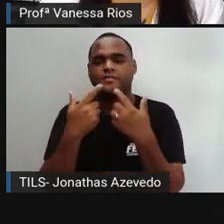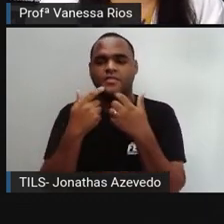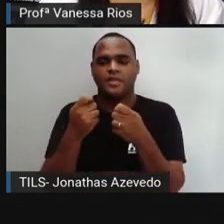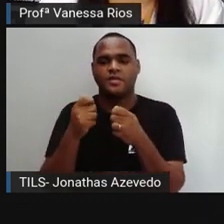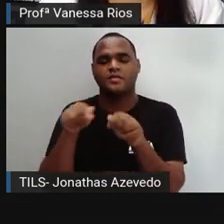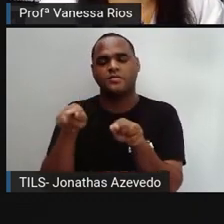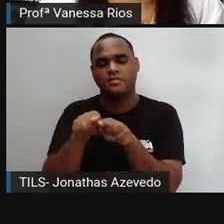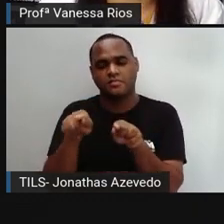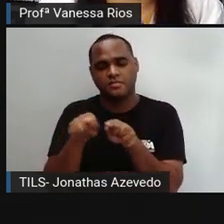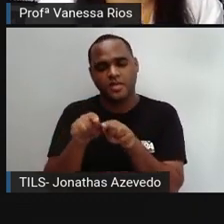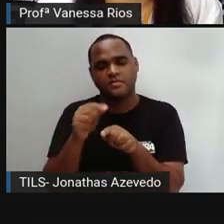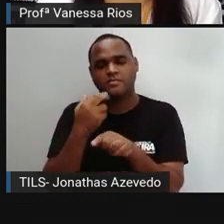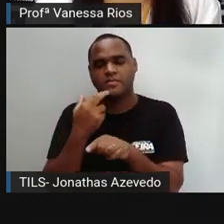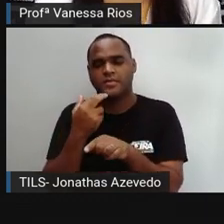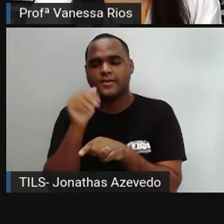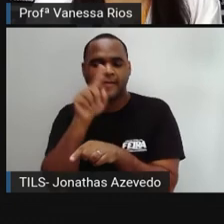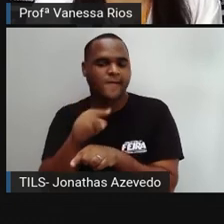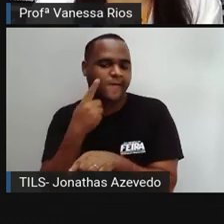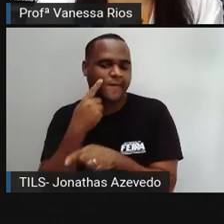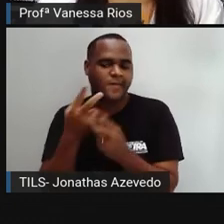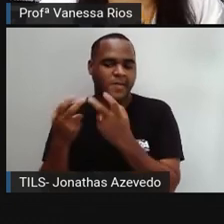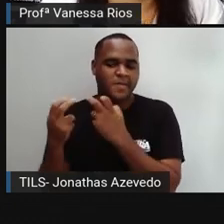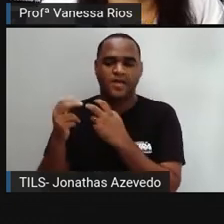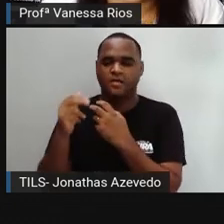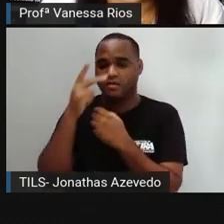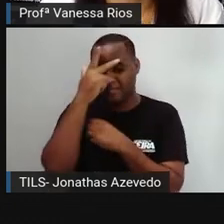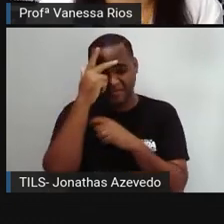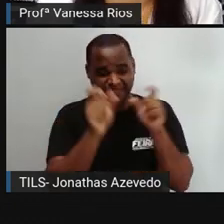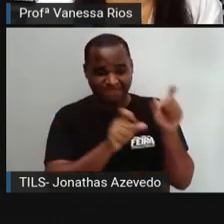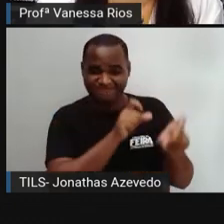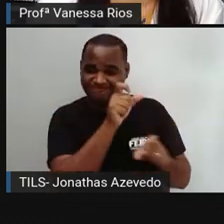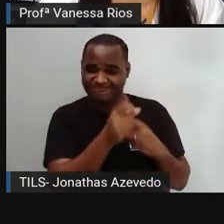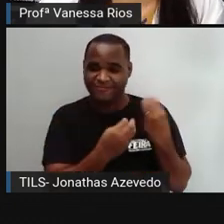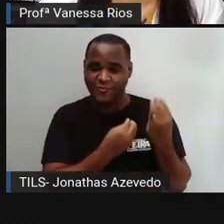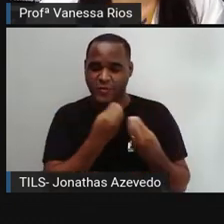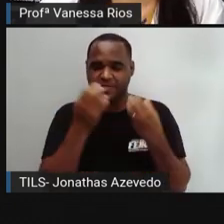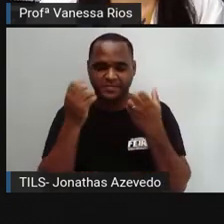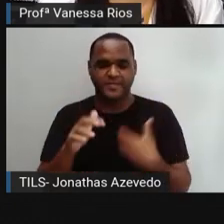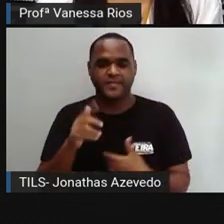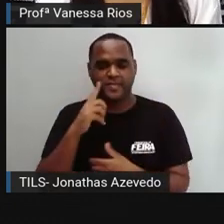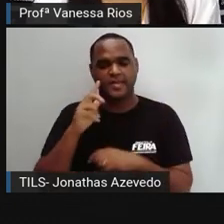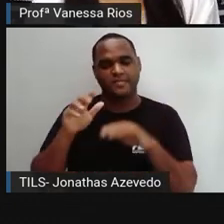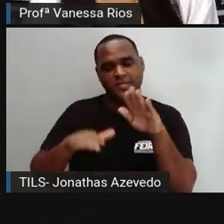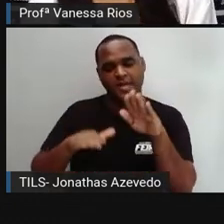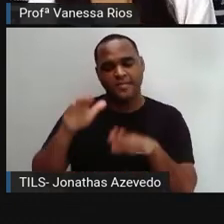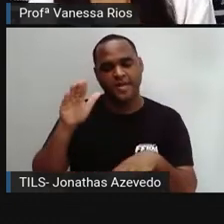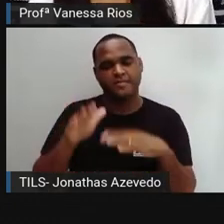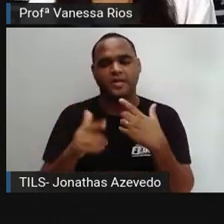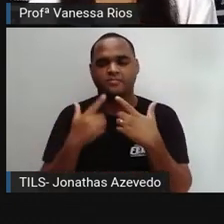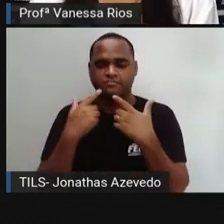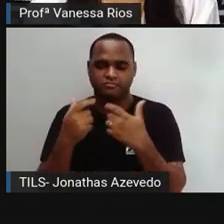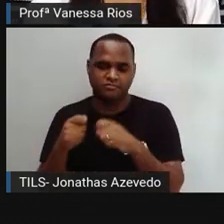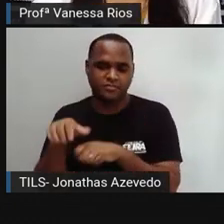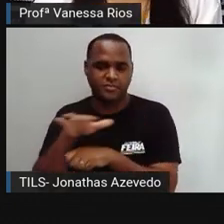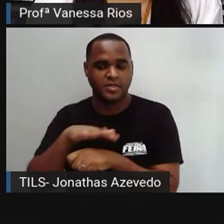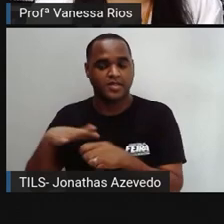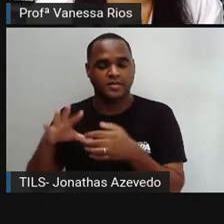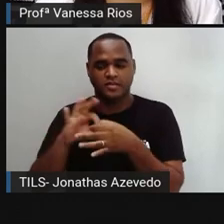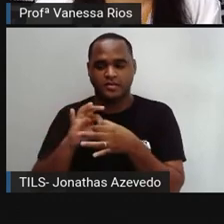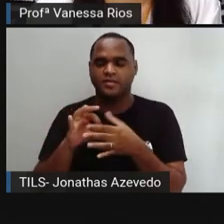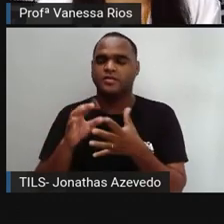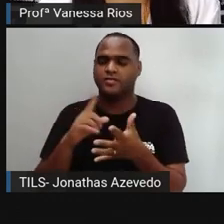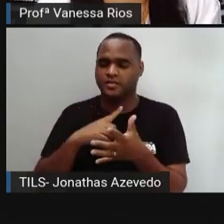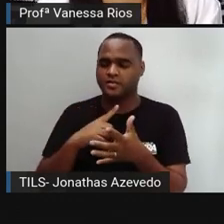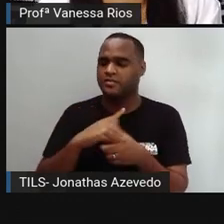perceber os momentos adequados, as pessoas adequadas para que as variações linguísticas, inclusive as